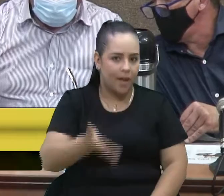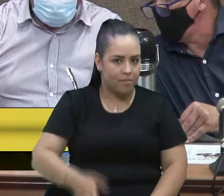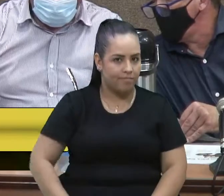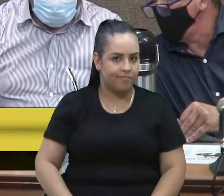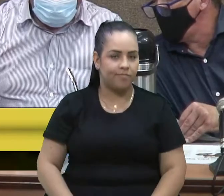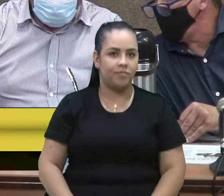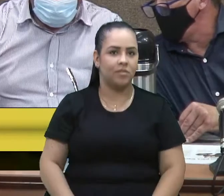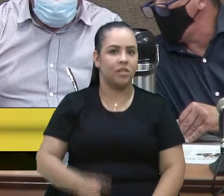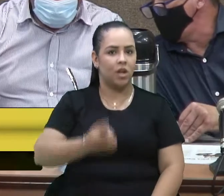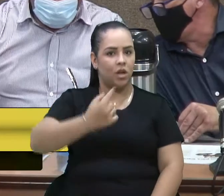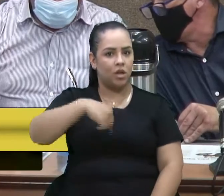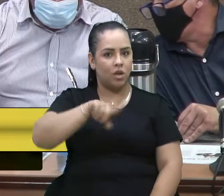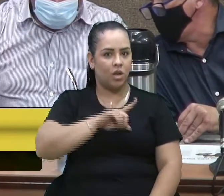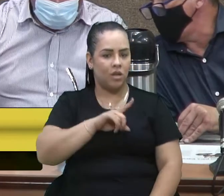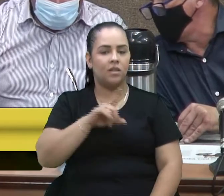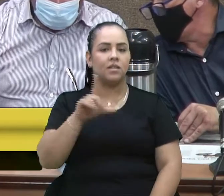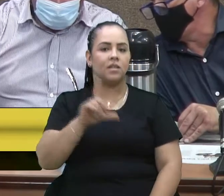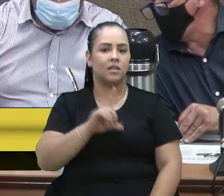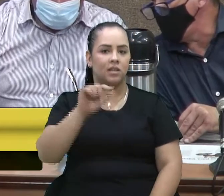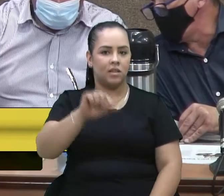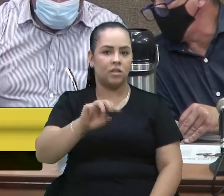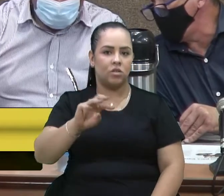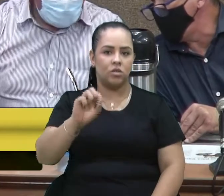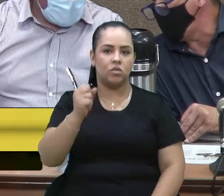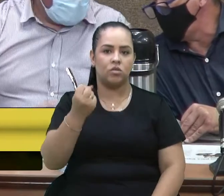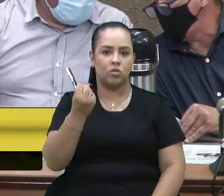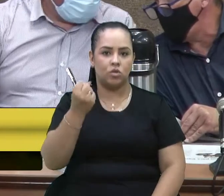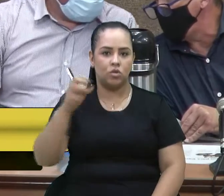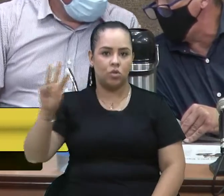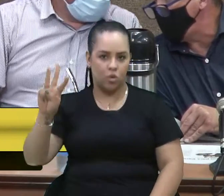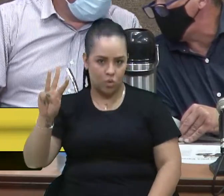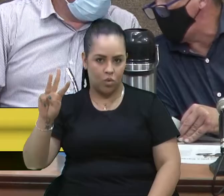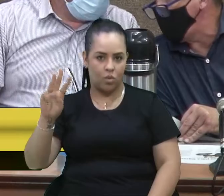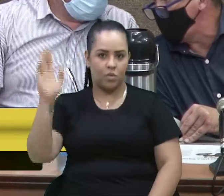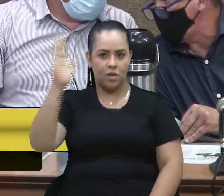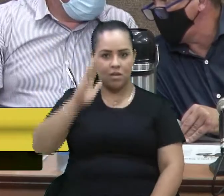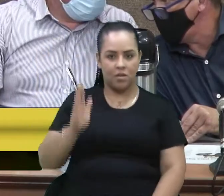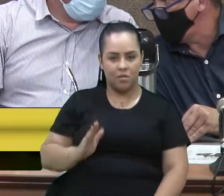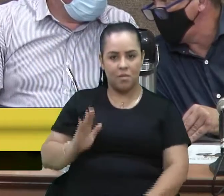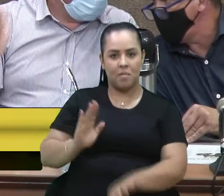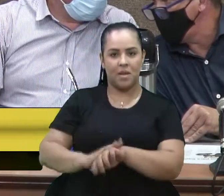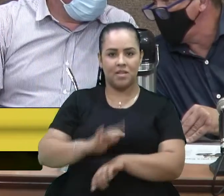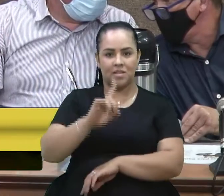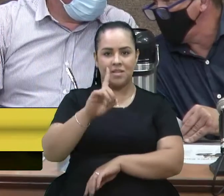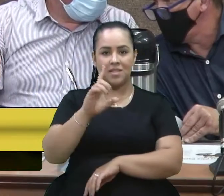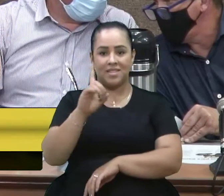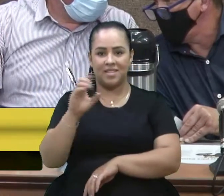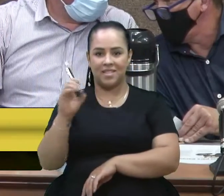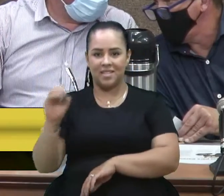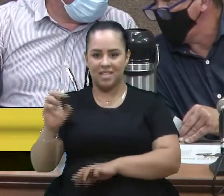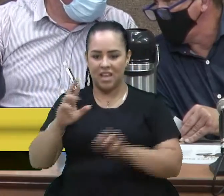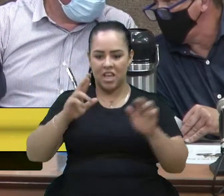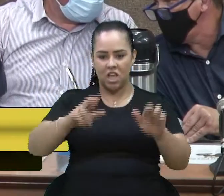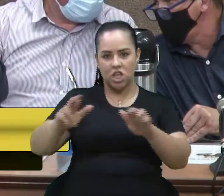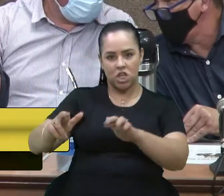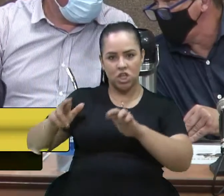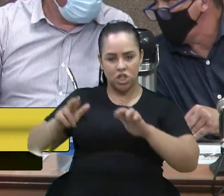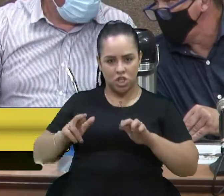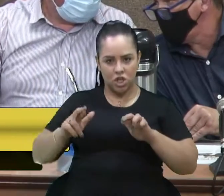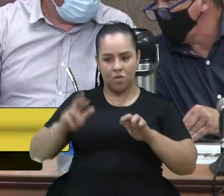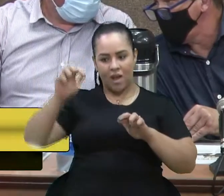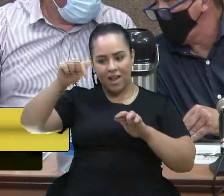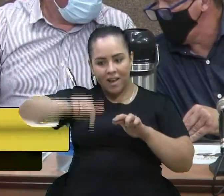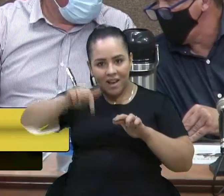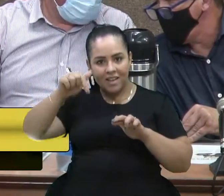E aqui nós estamos trazendo os shows nacionais, e mais de 100 regionais. Então, imagina o quanto vai